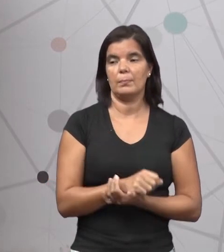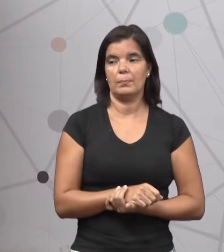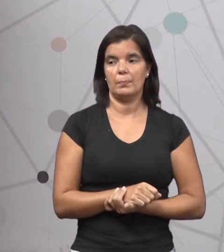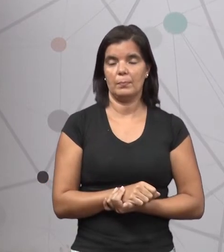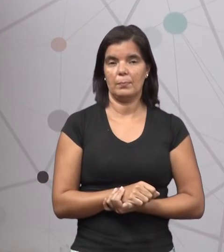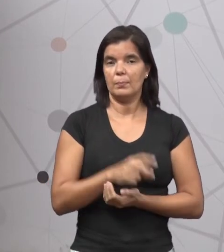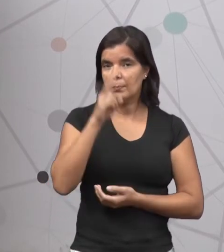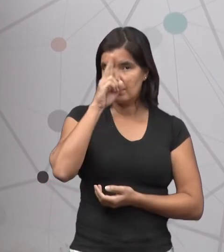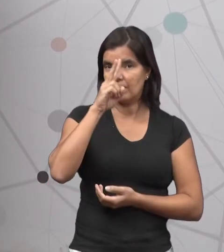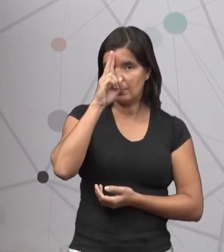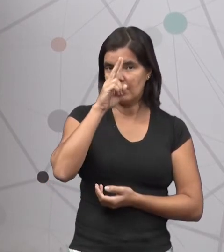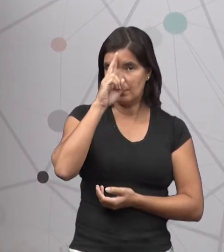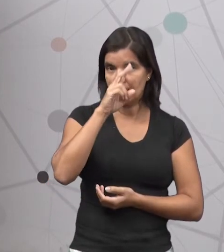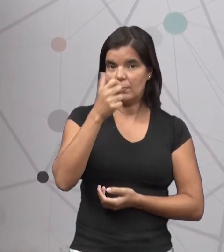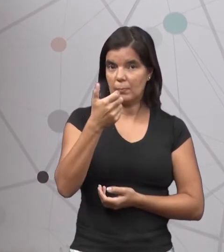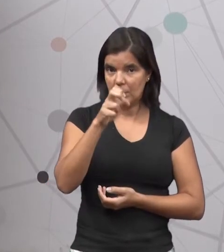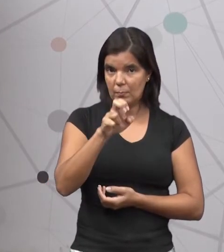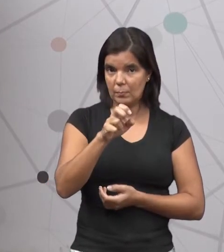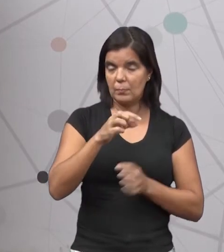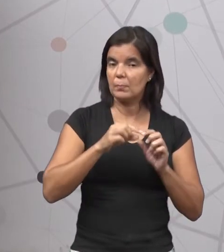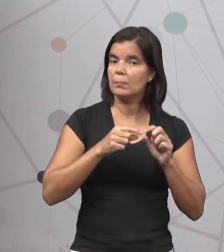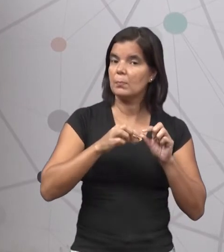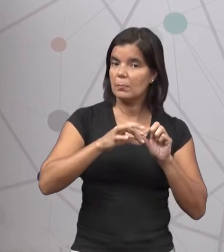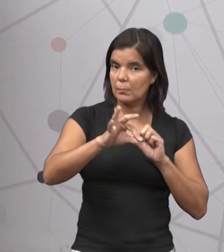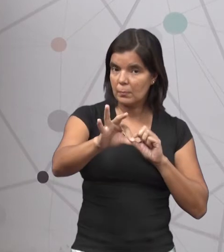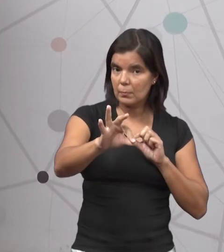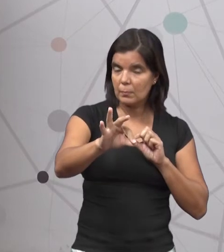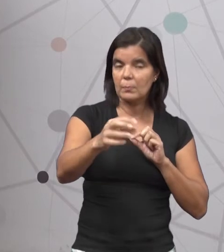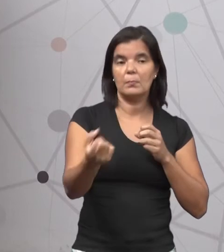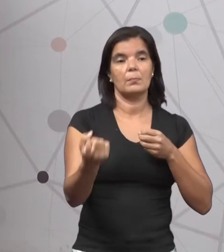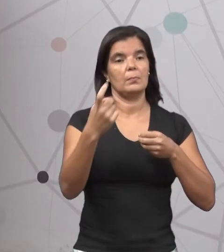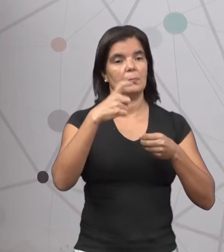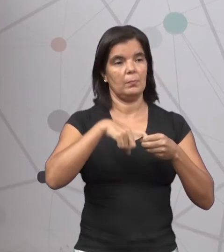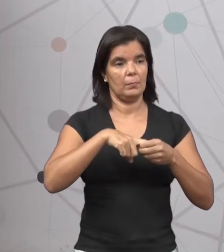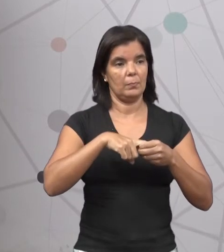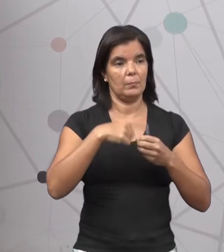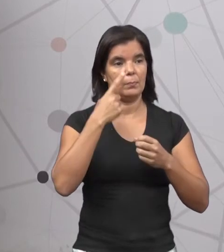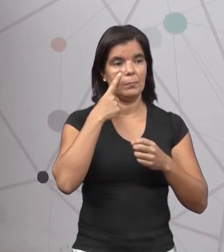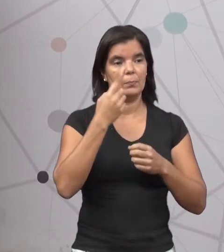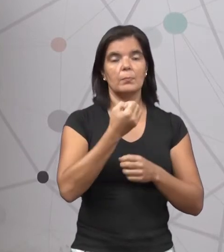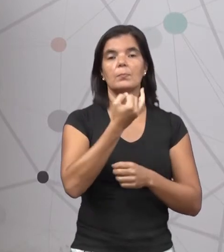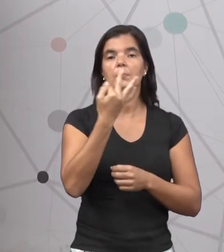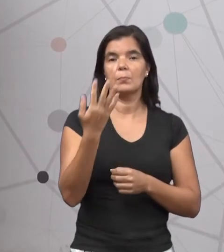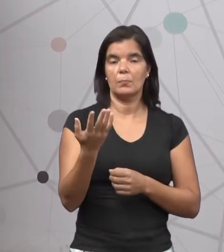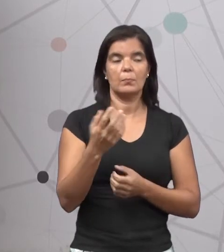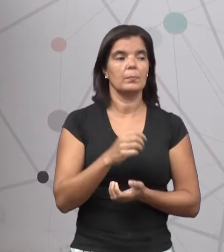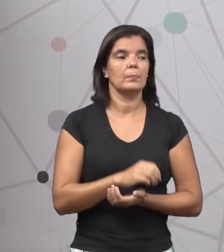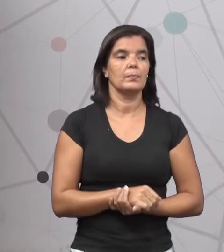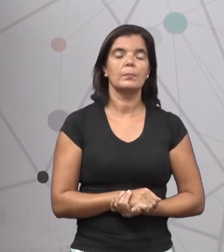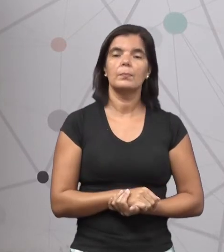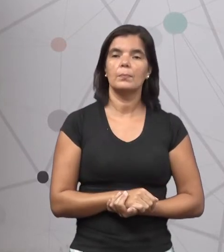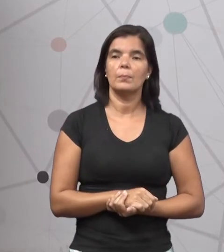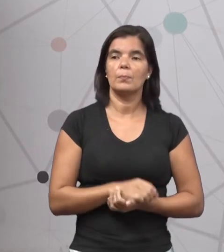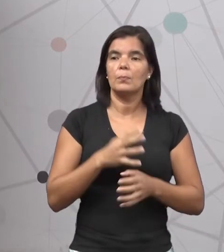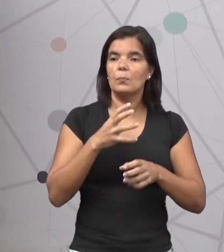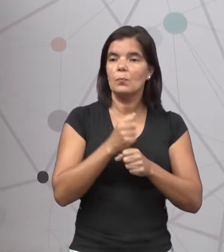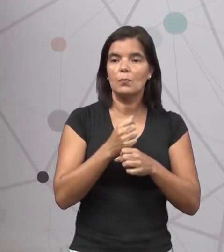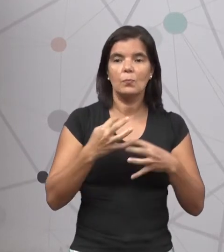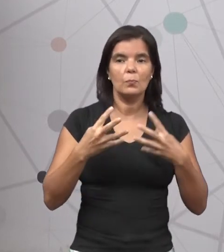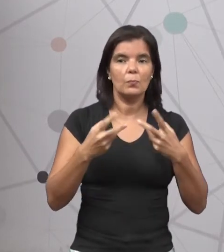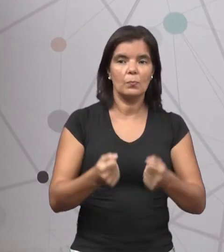relembrar Ela deu quinze Indo E quinze Voltando Vamos contar mais quinze Para ver quantos Ela deu no total